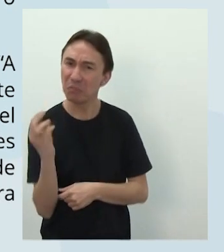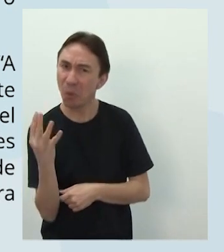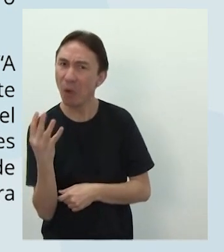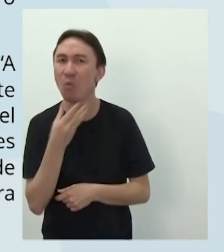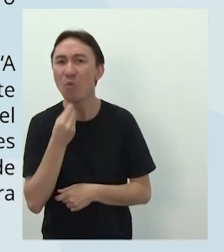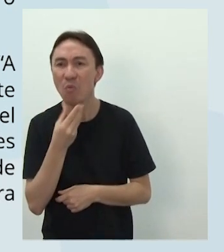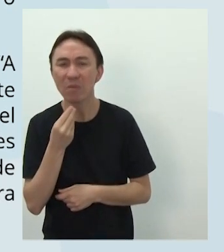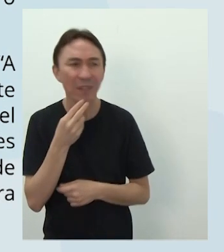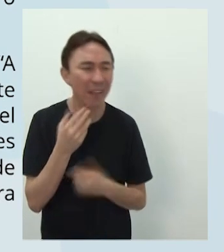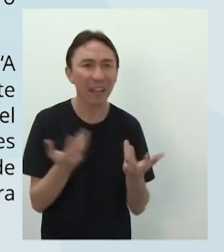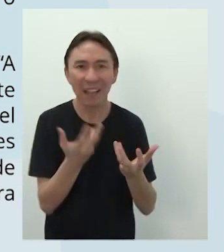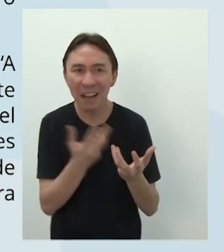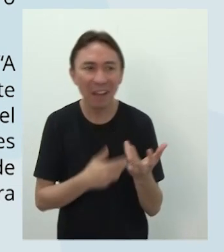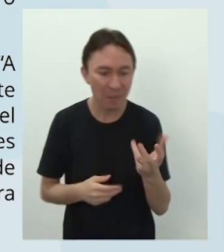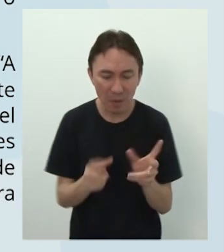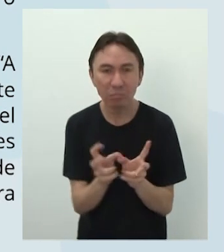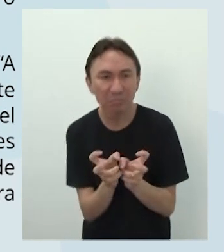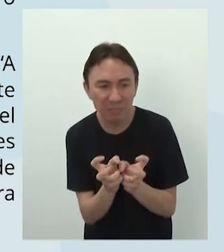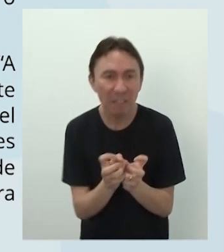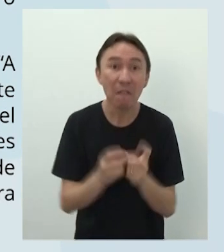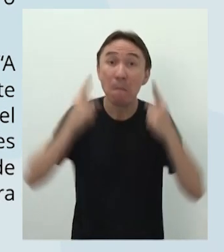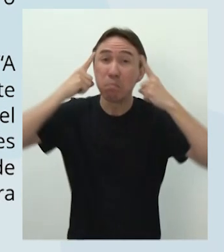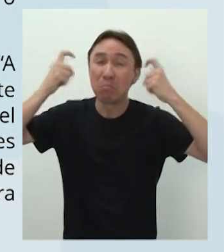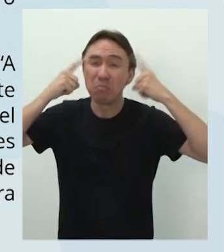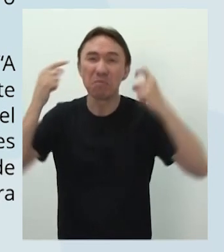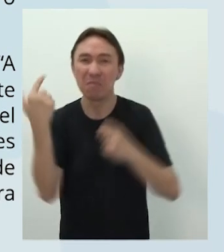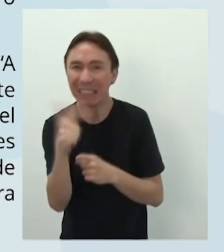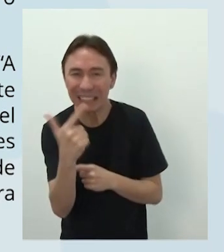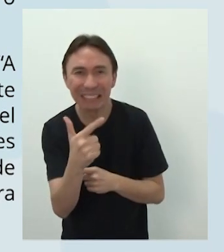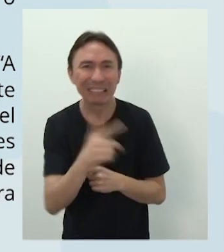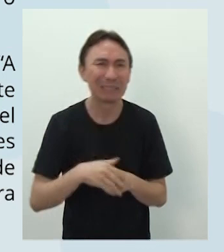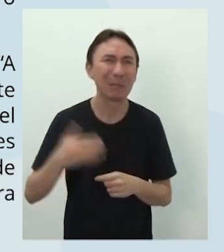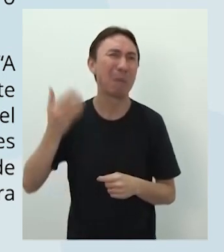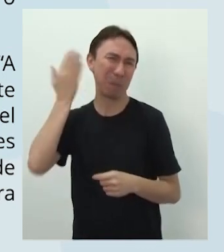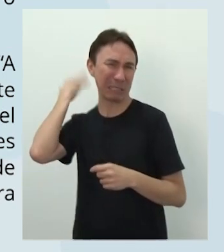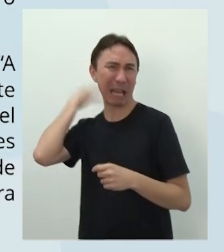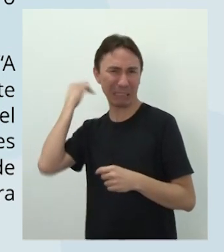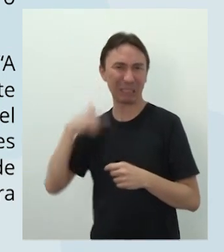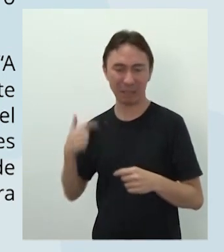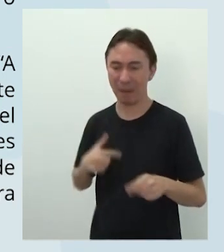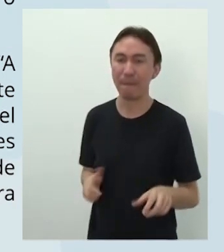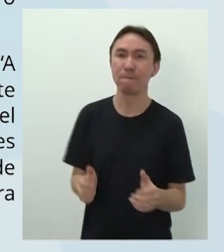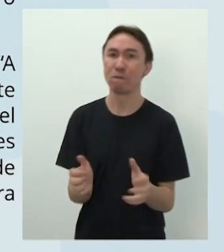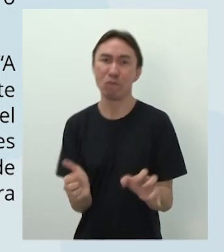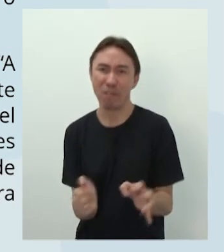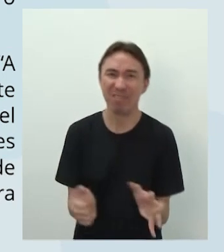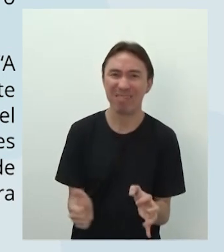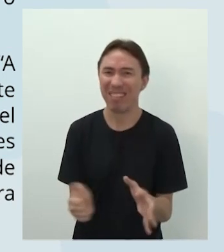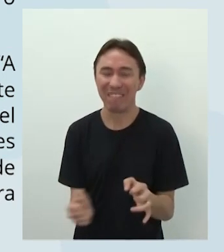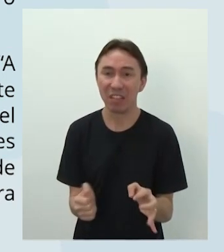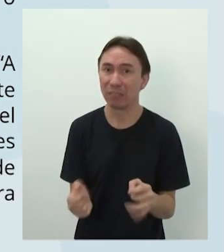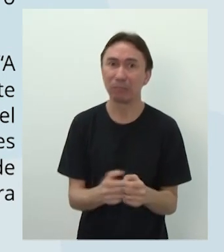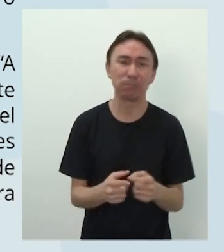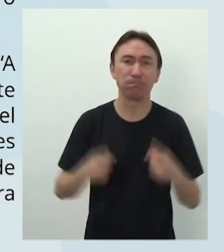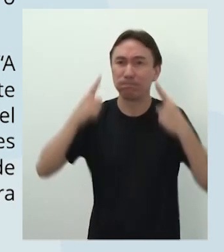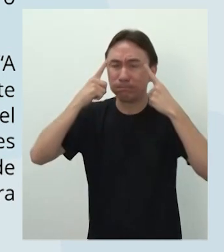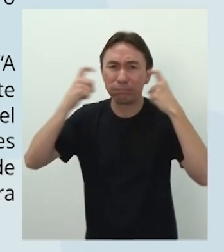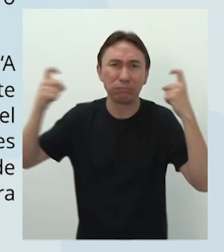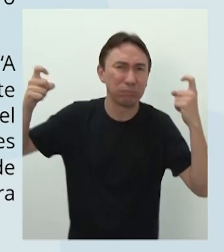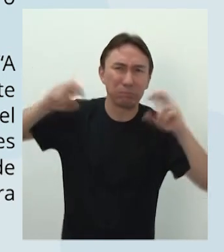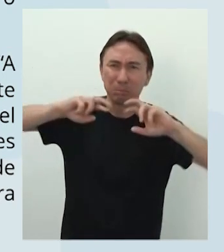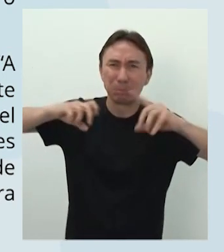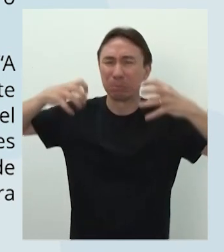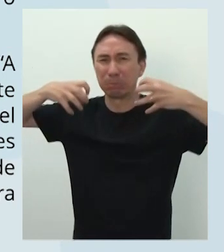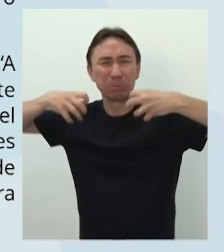muita violência. Segundo ele, na época, a maioria dos fliperamas, máquinas com games, só tinha jogos sombrios. Então,